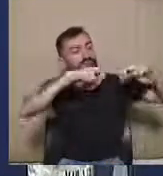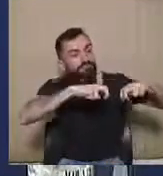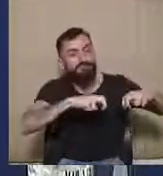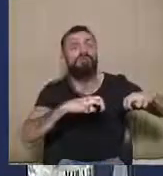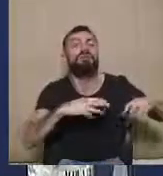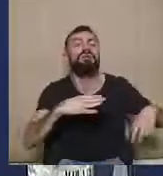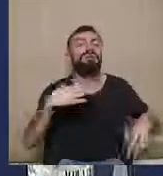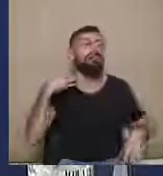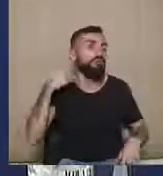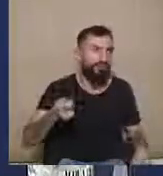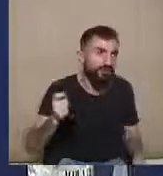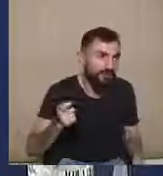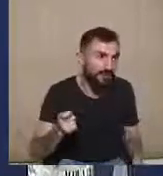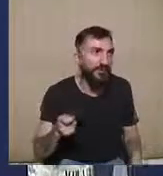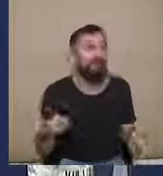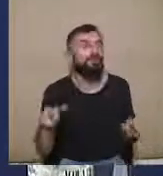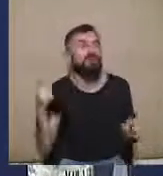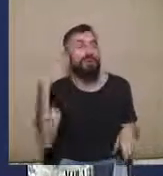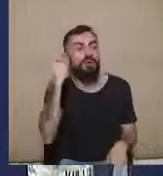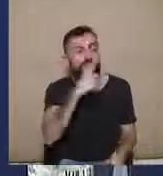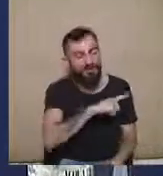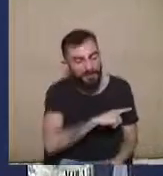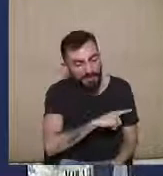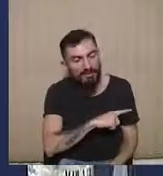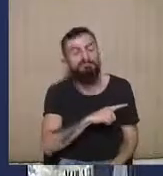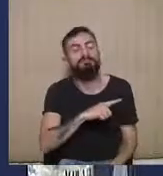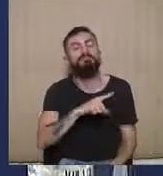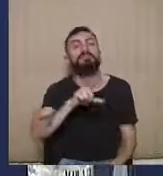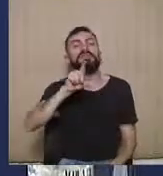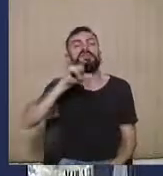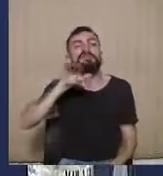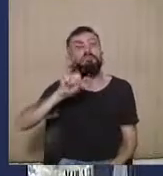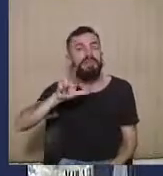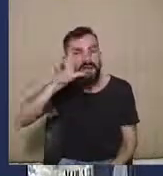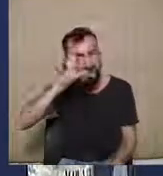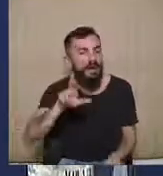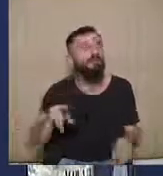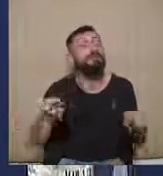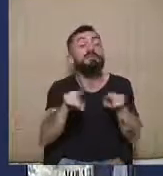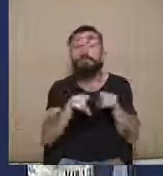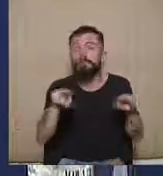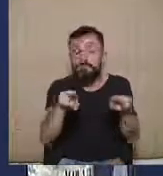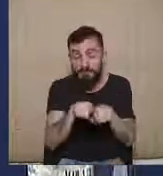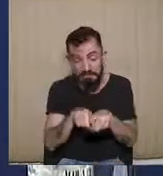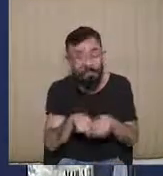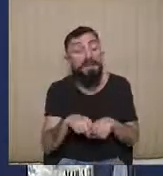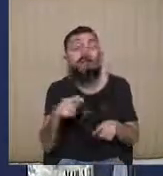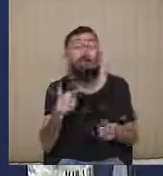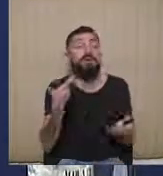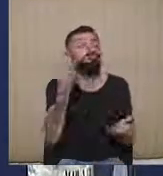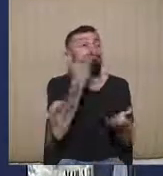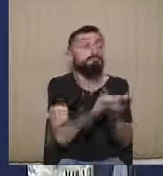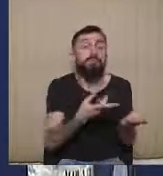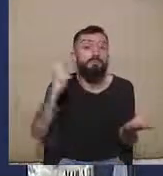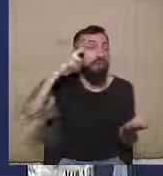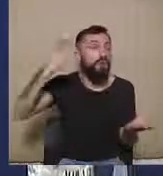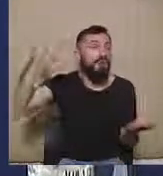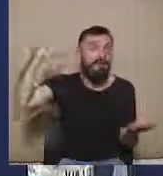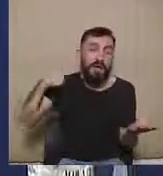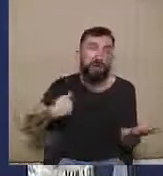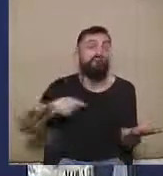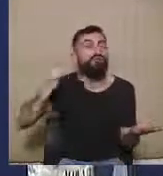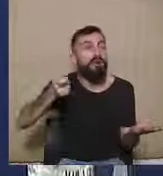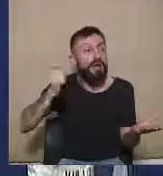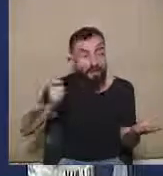liminares, fazer os seus pedidos de reconsideração, entregar memoriais de julgamento, e